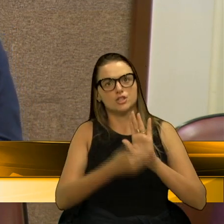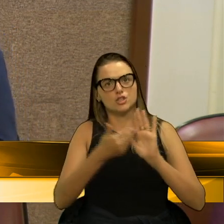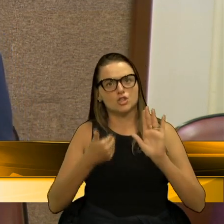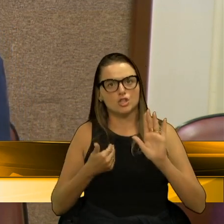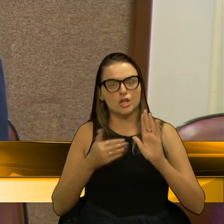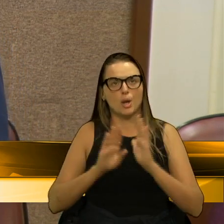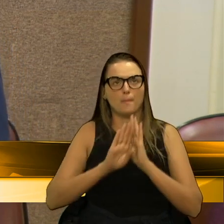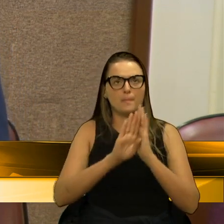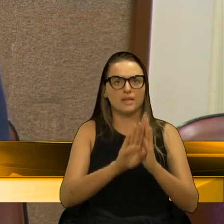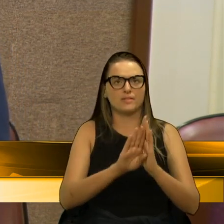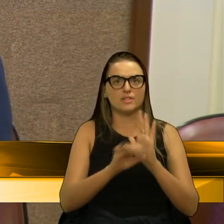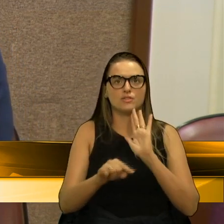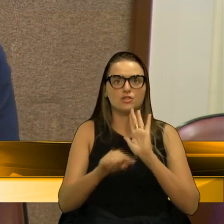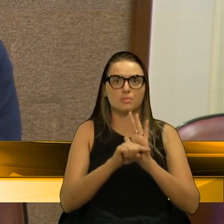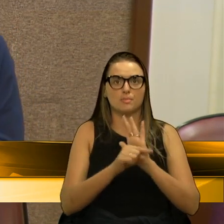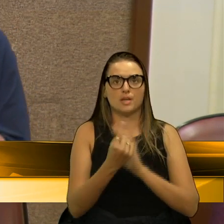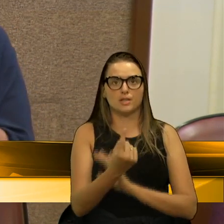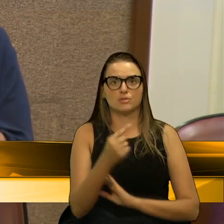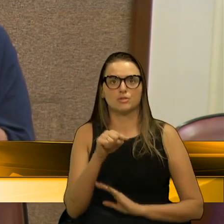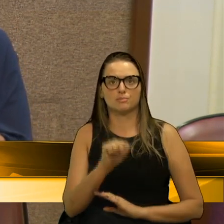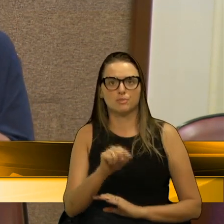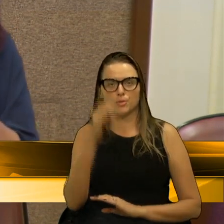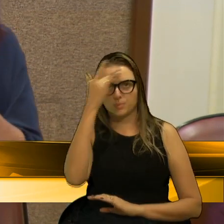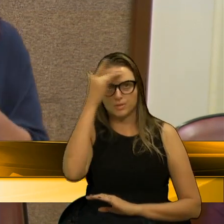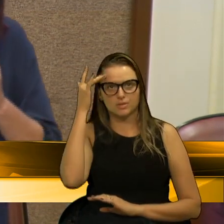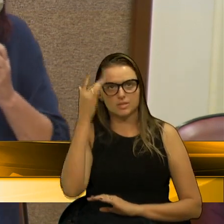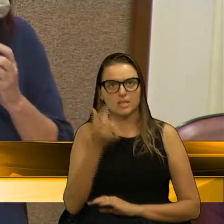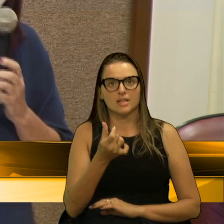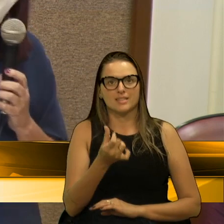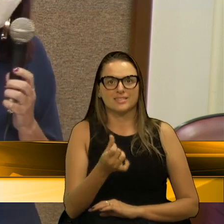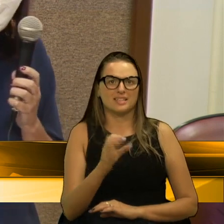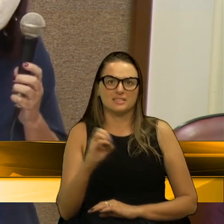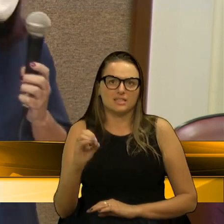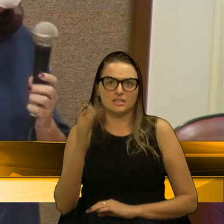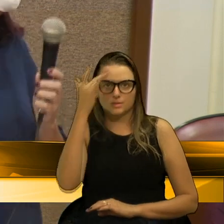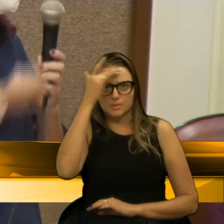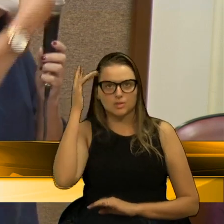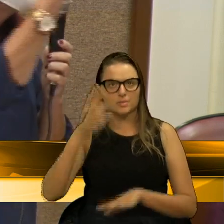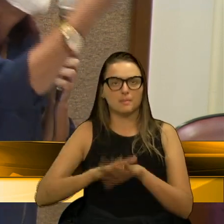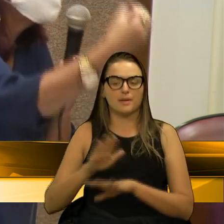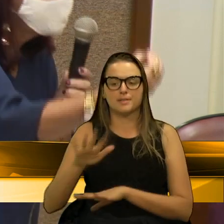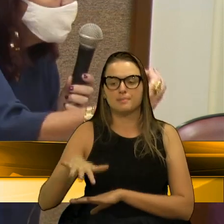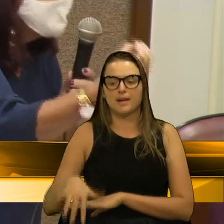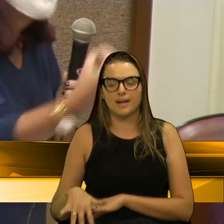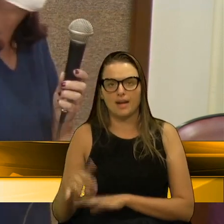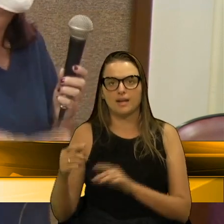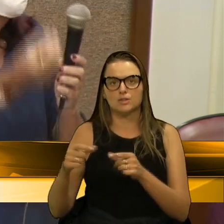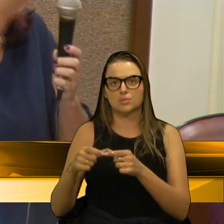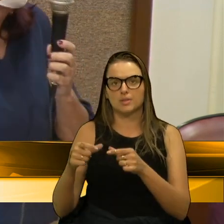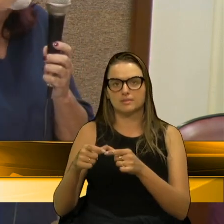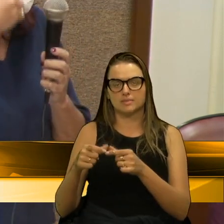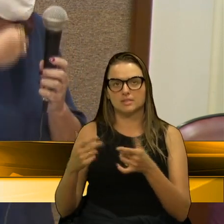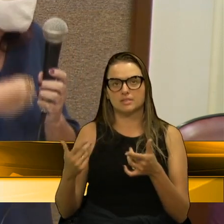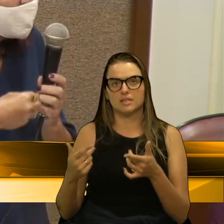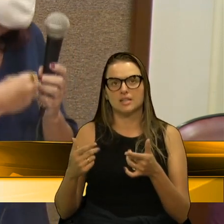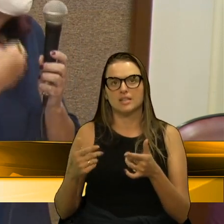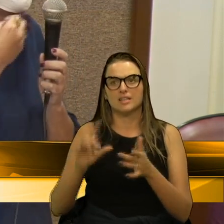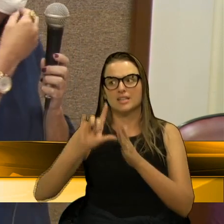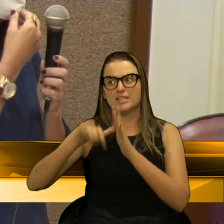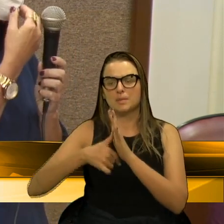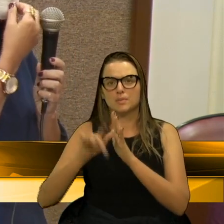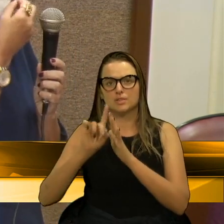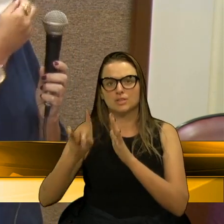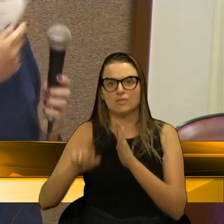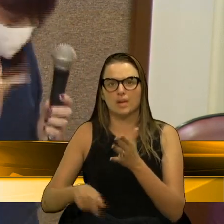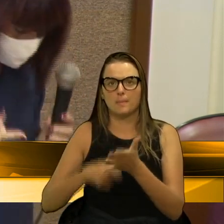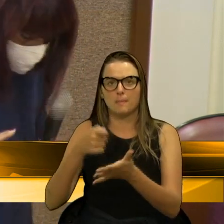menos de mil pessoas, de 600 e poucas pessoas, para baratear a passagem, e quer dizer que vai isentar a